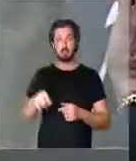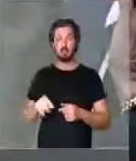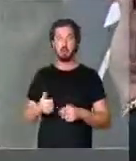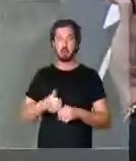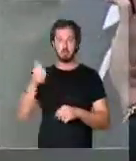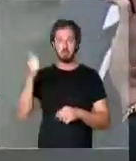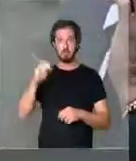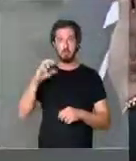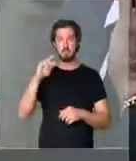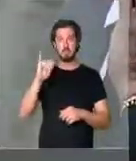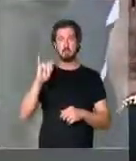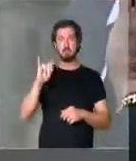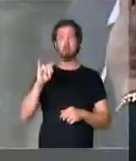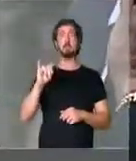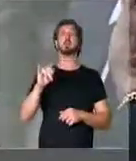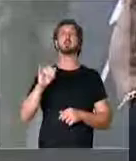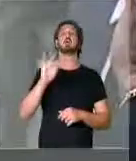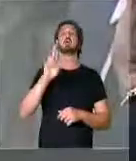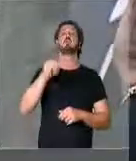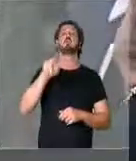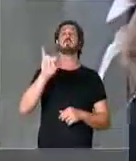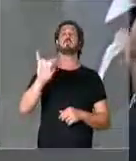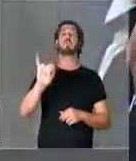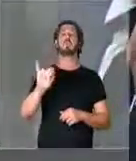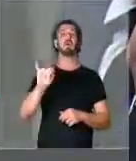CPI da FUNAI tão polêmica e radical.